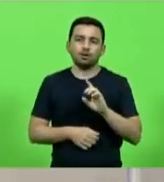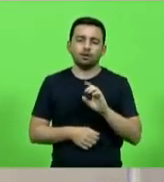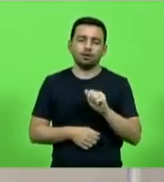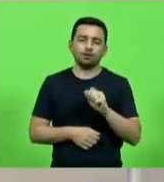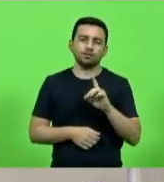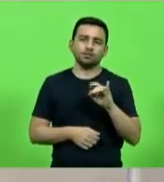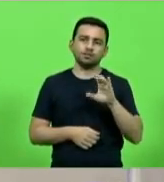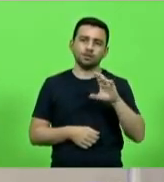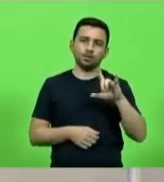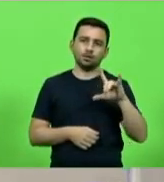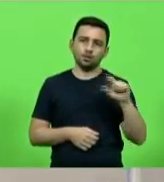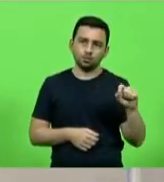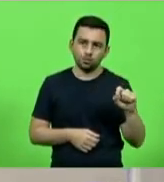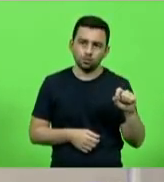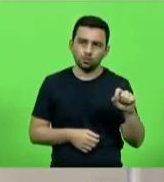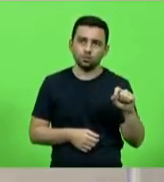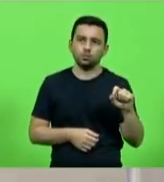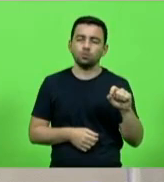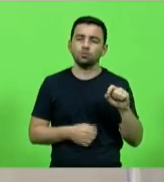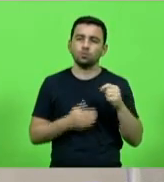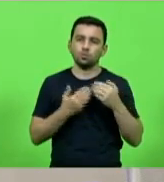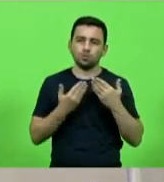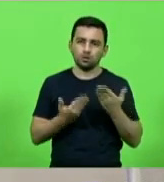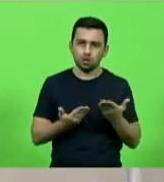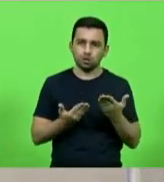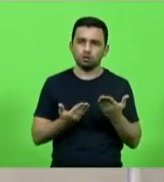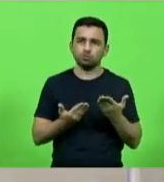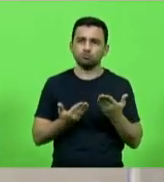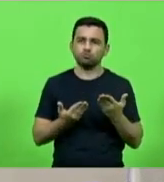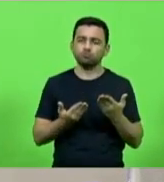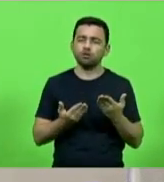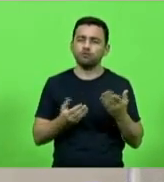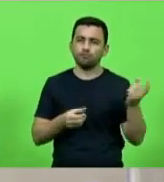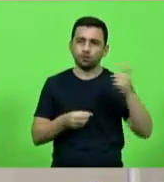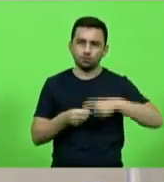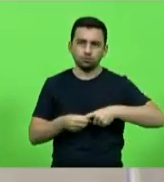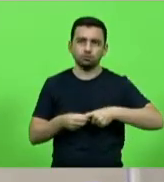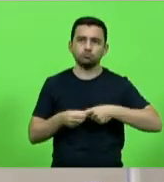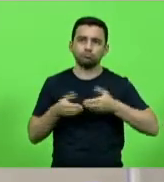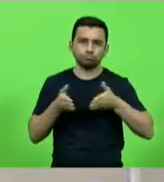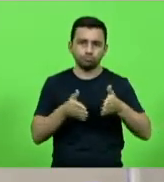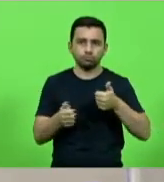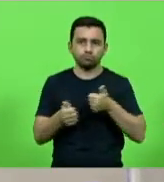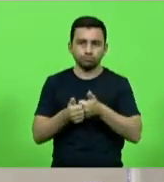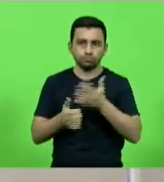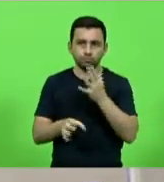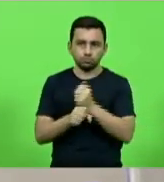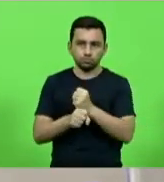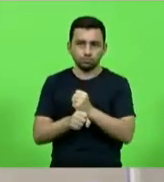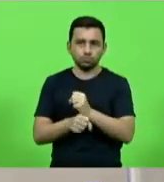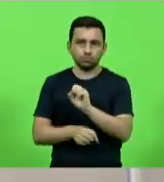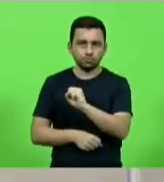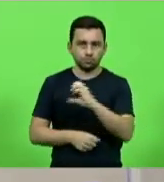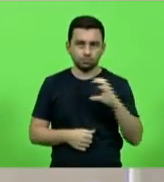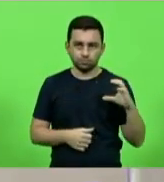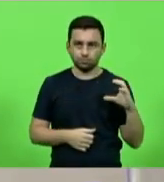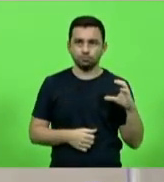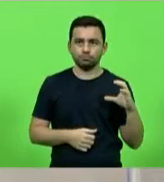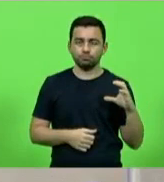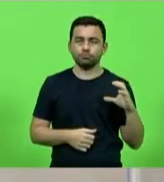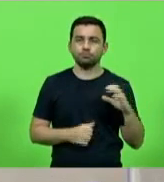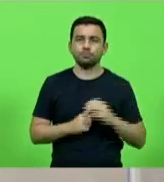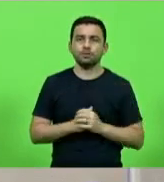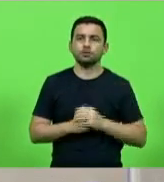Moraes Júnior, por sua recondução ao cargo de presidente do Tribunal de Contas do Estado de Santa Catarina. Em discussão,